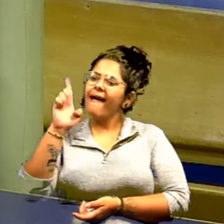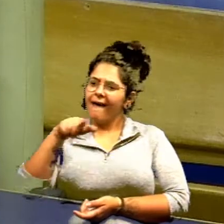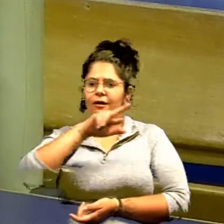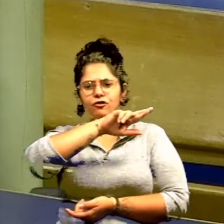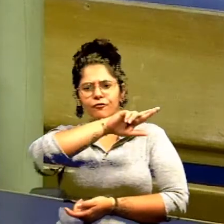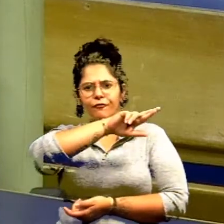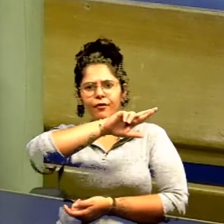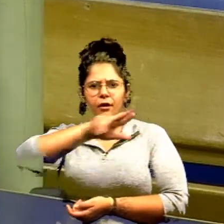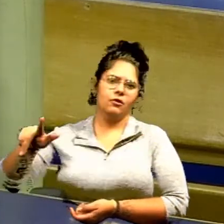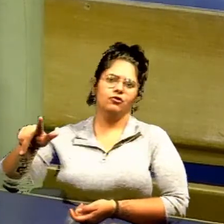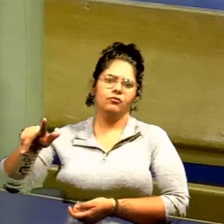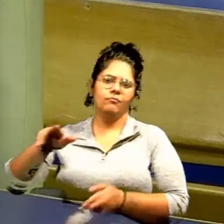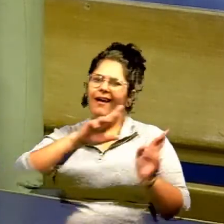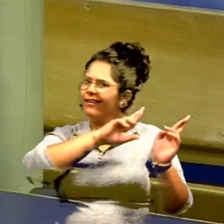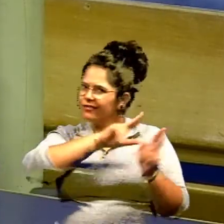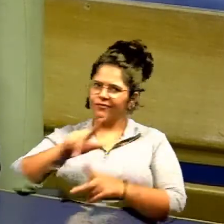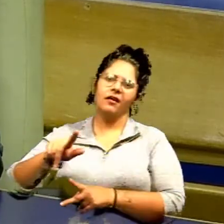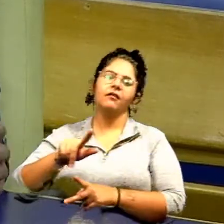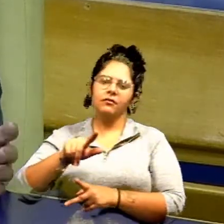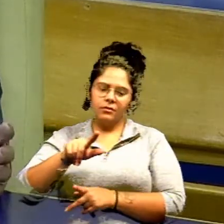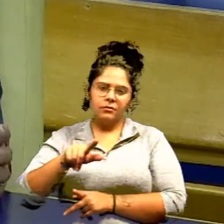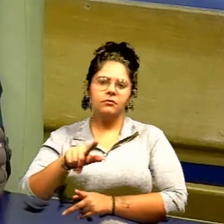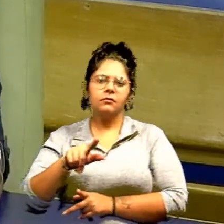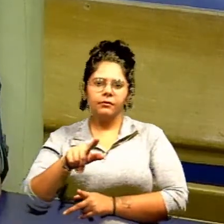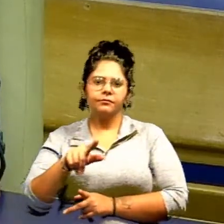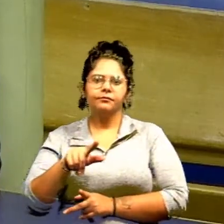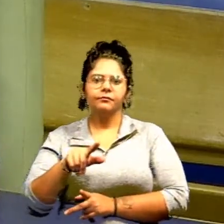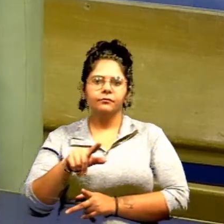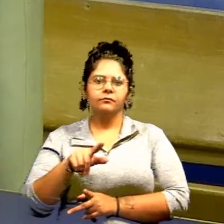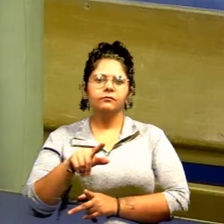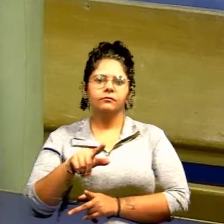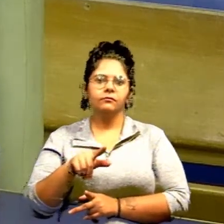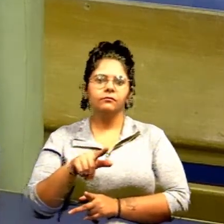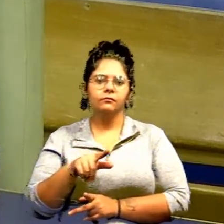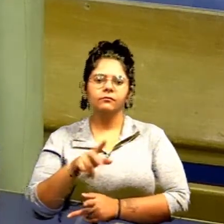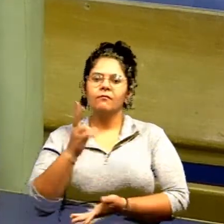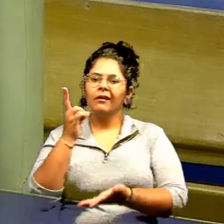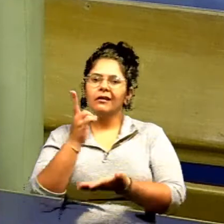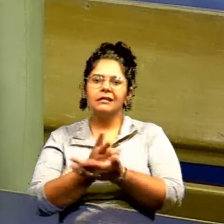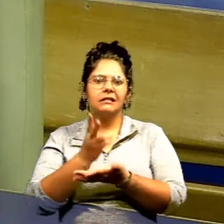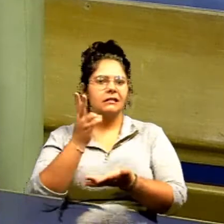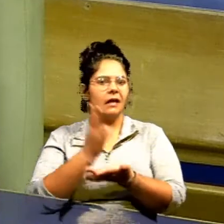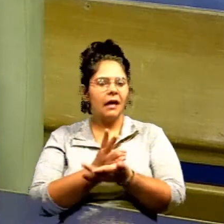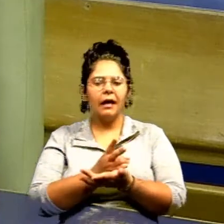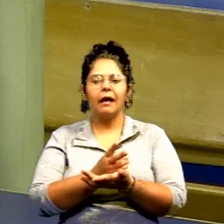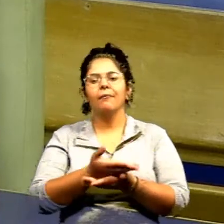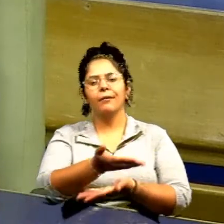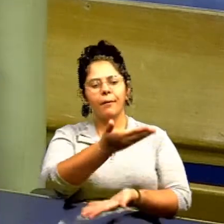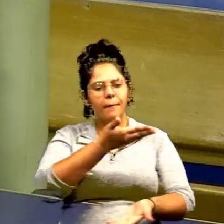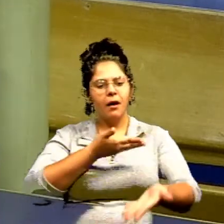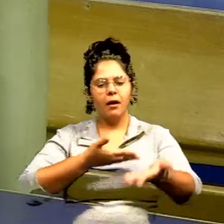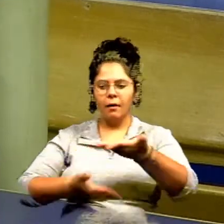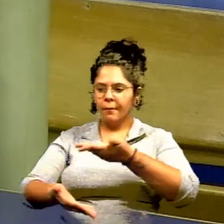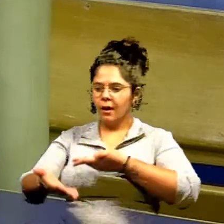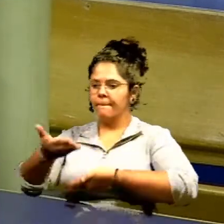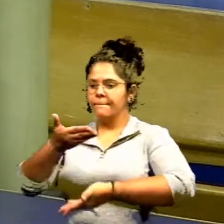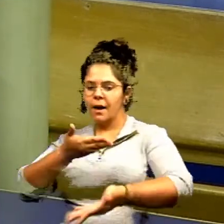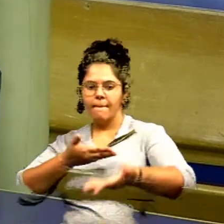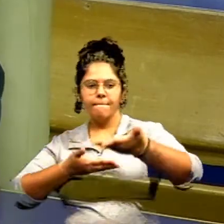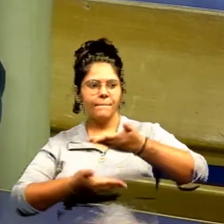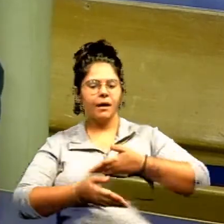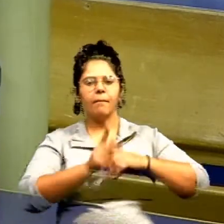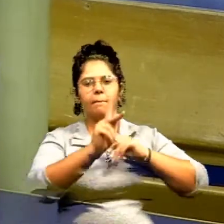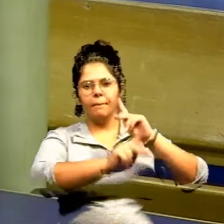o Paulo é um gentleman uma pessoa que atende e não é só vereador não cansei de ver ele atender pessoas